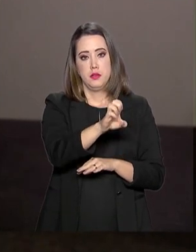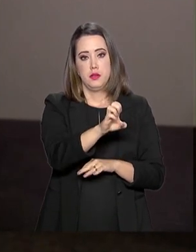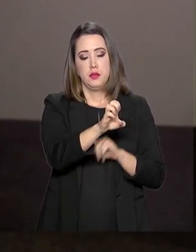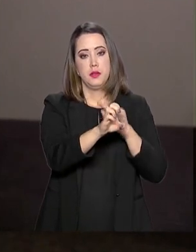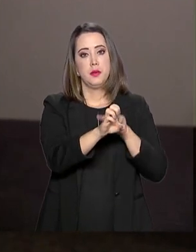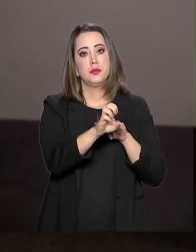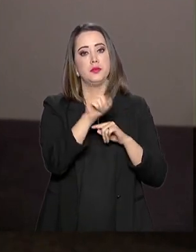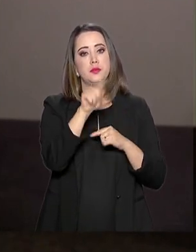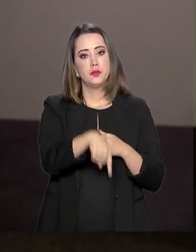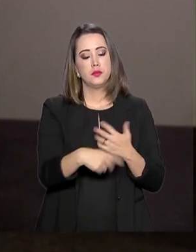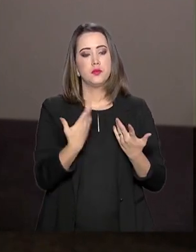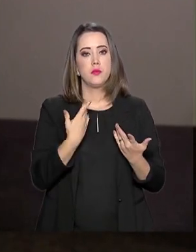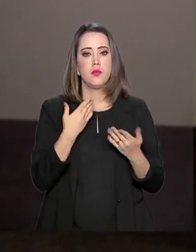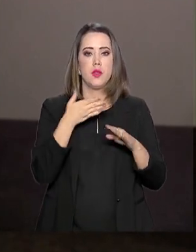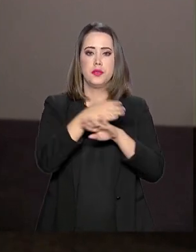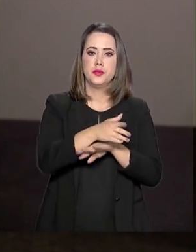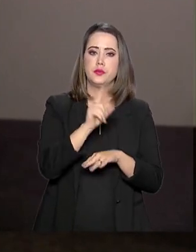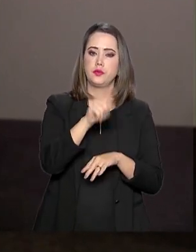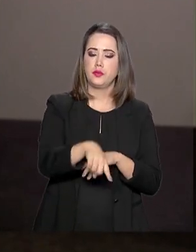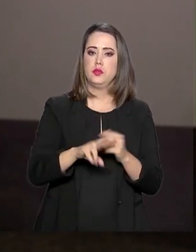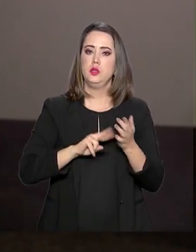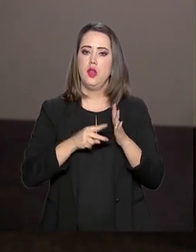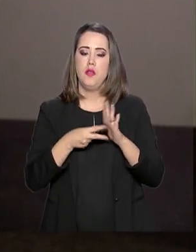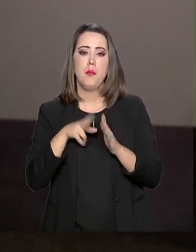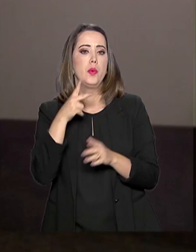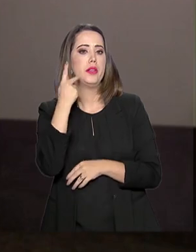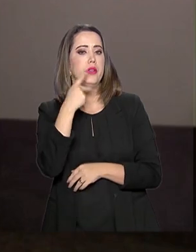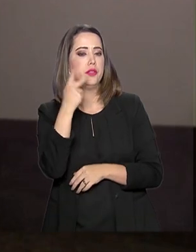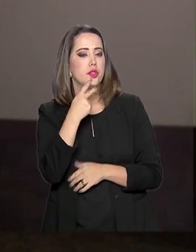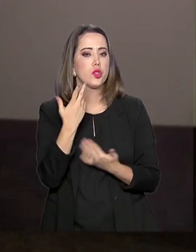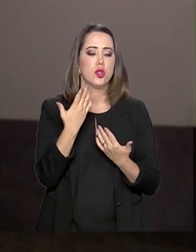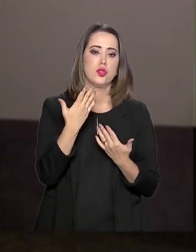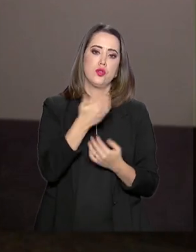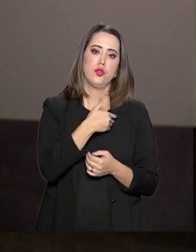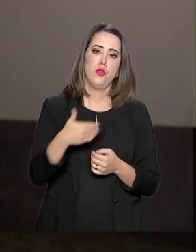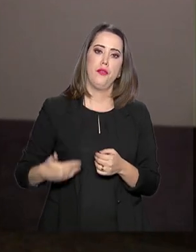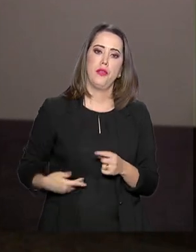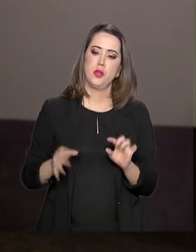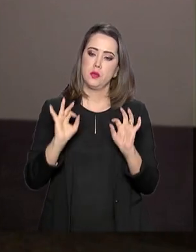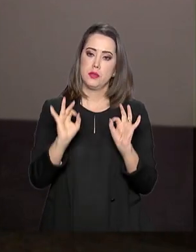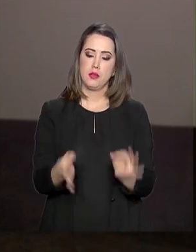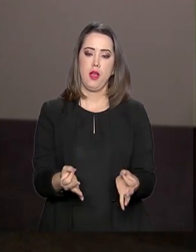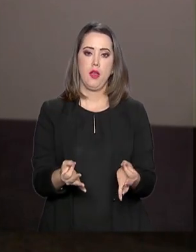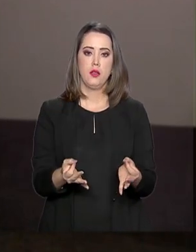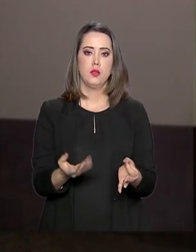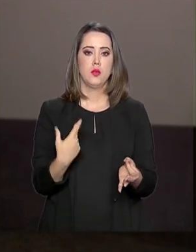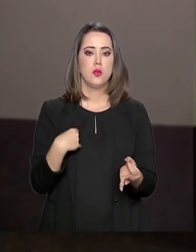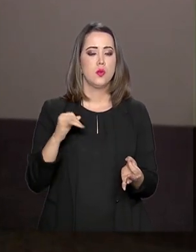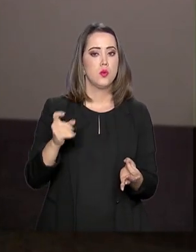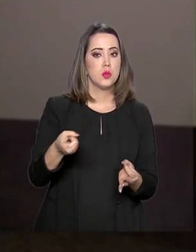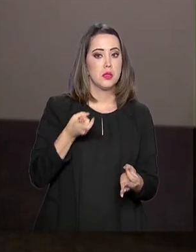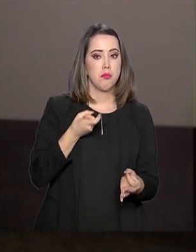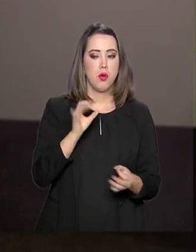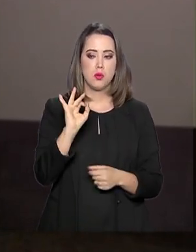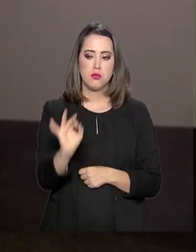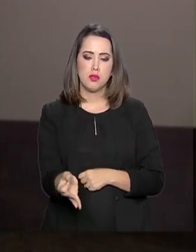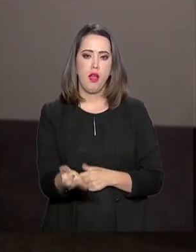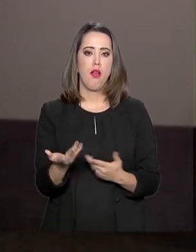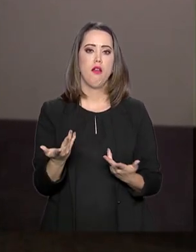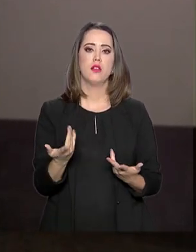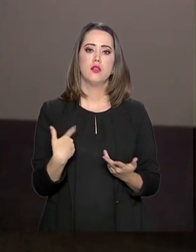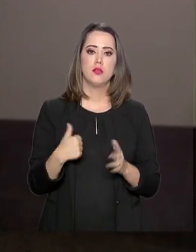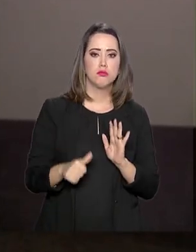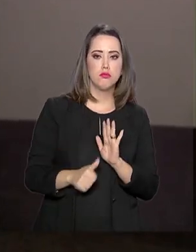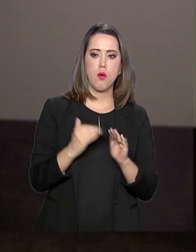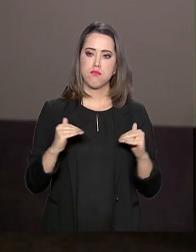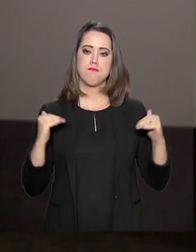OECD é uma ideia de que agora você tem que ter políticas públicas que são compatíveis, os impostos são compatíveis, você está indo para a